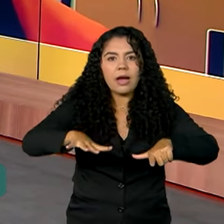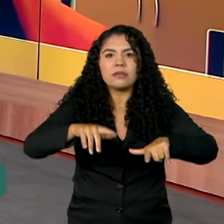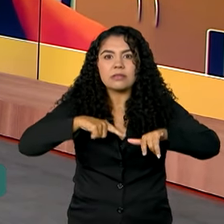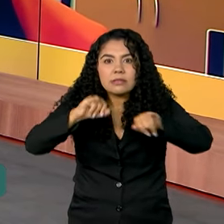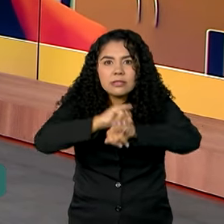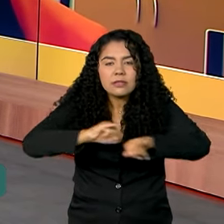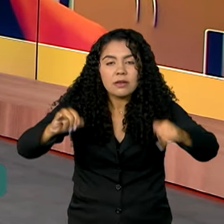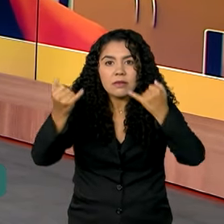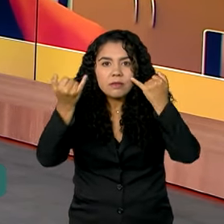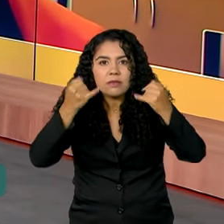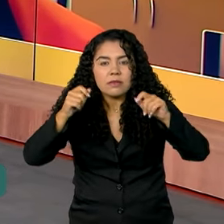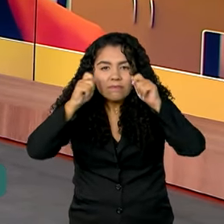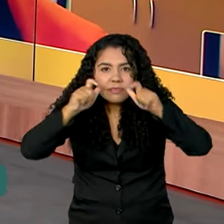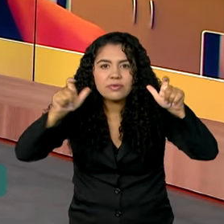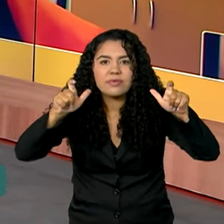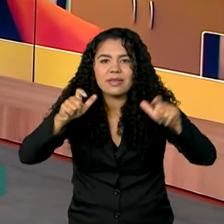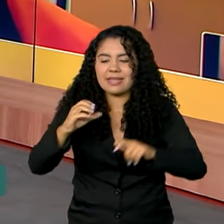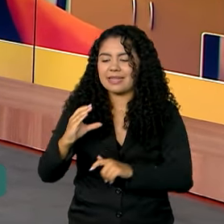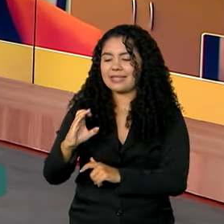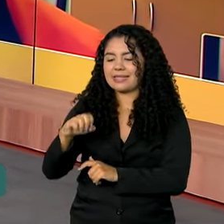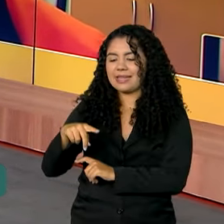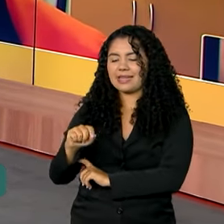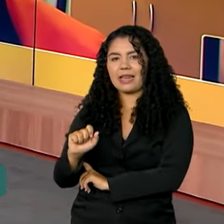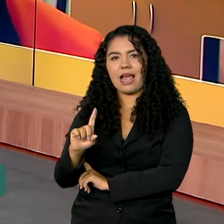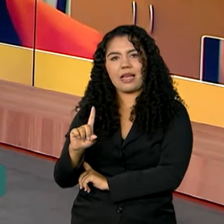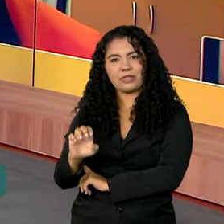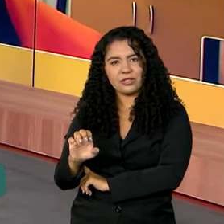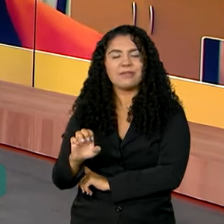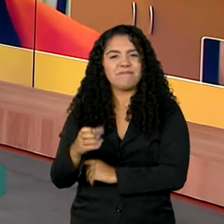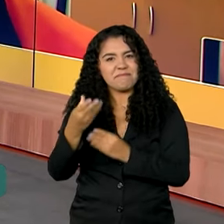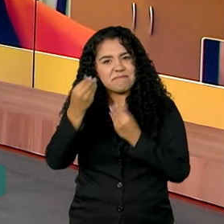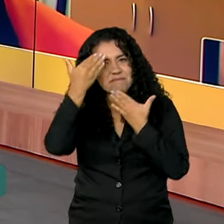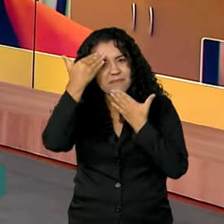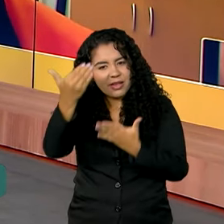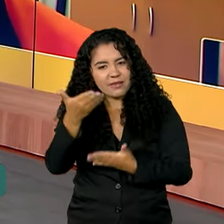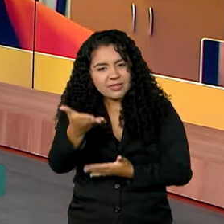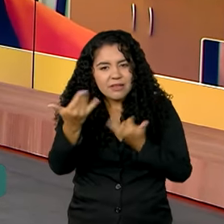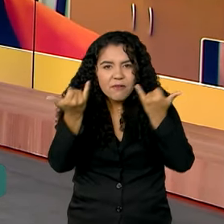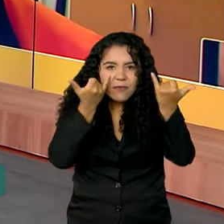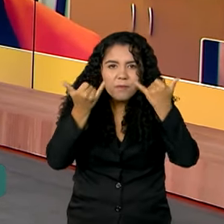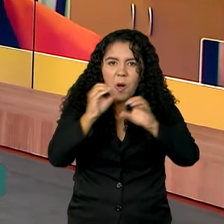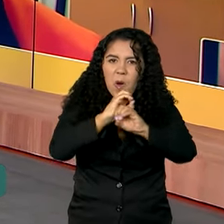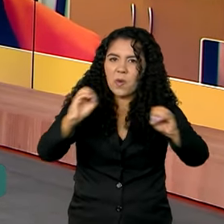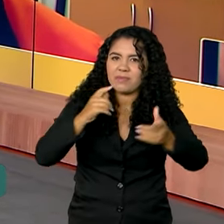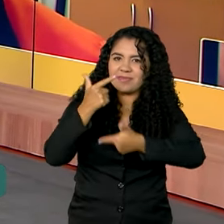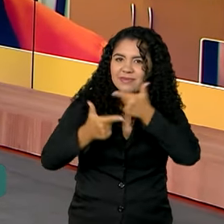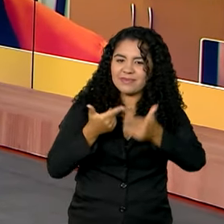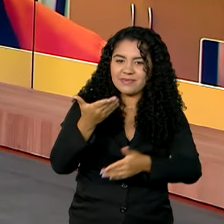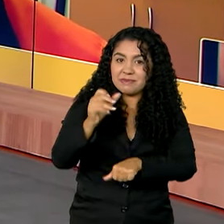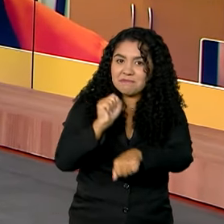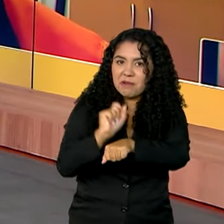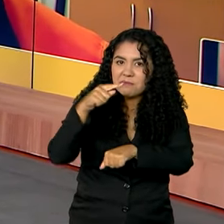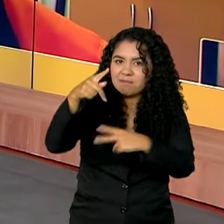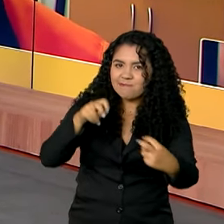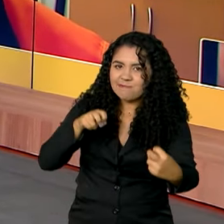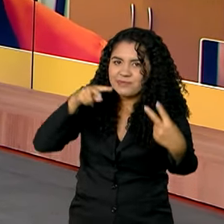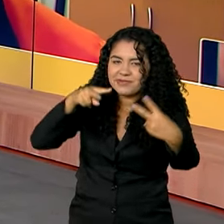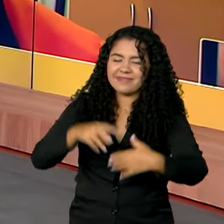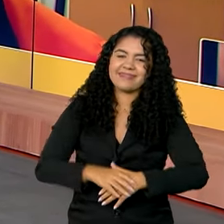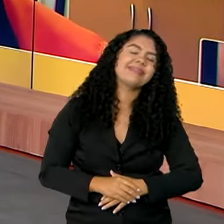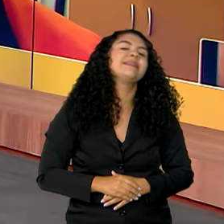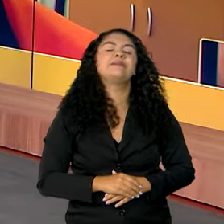e Desastres, o Senad. Muito obrigada pelas informações, parabéns pelo trabalho e eu aguardo o senhor numa próxima oportunidade.